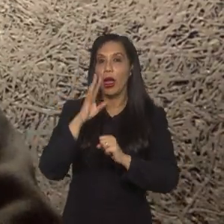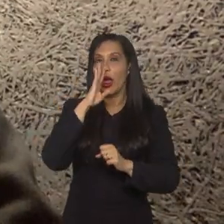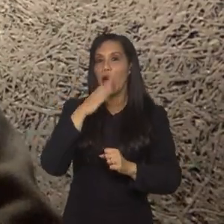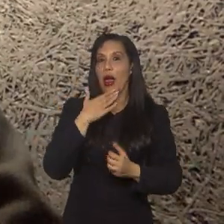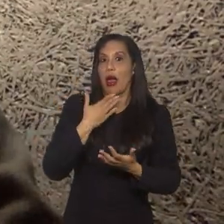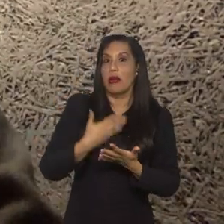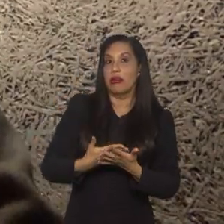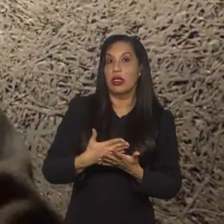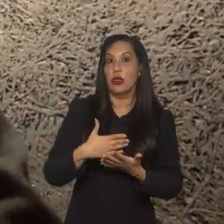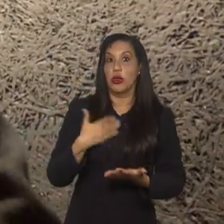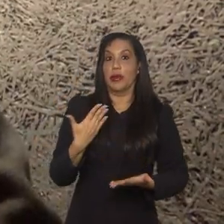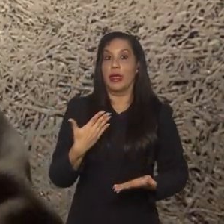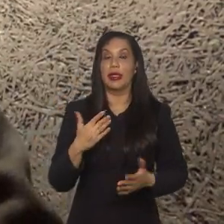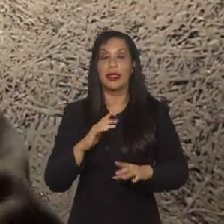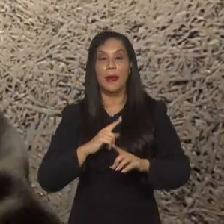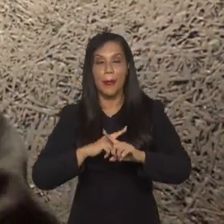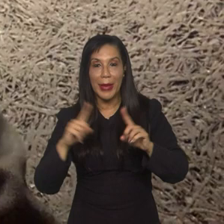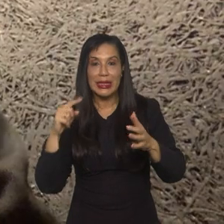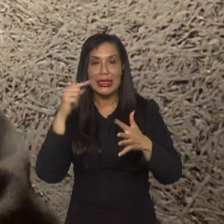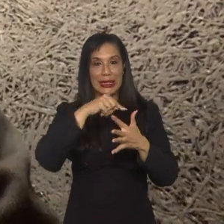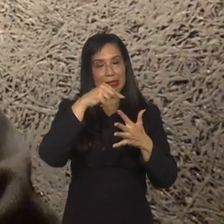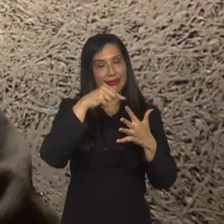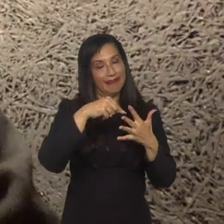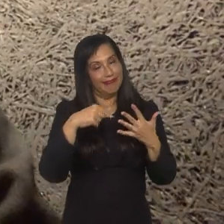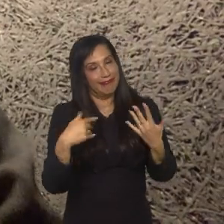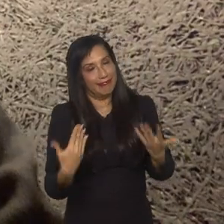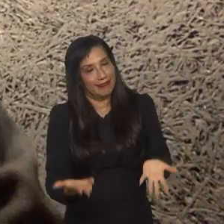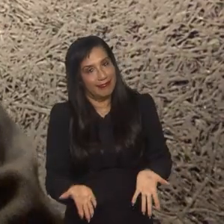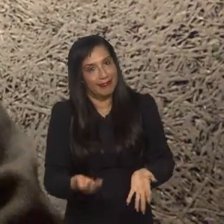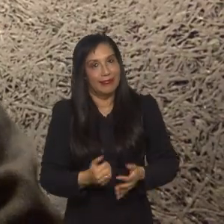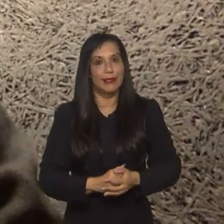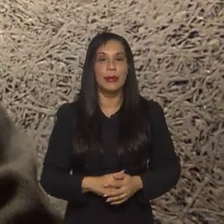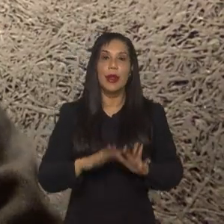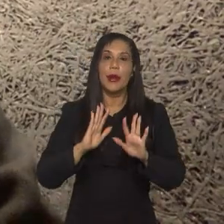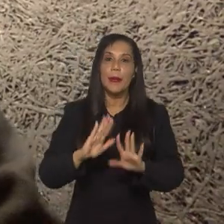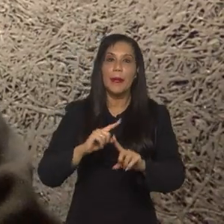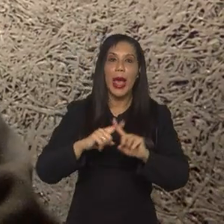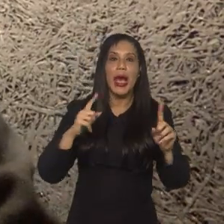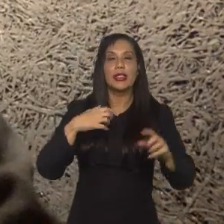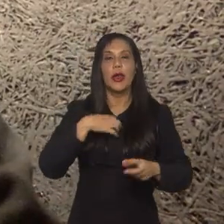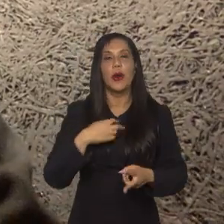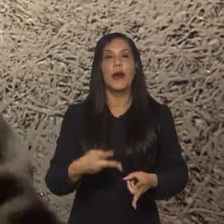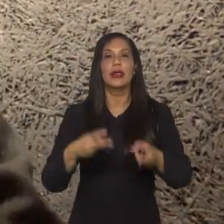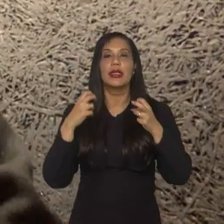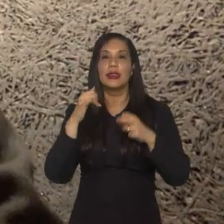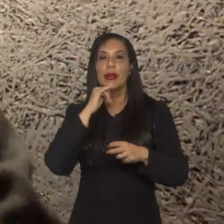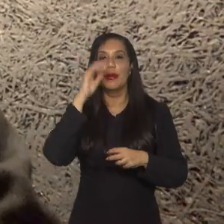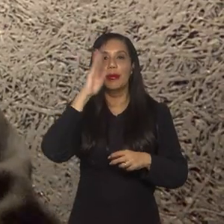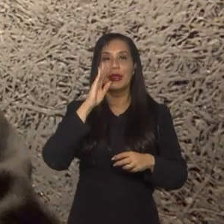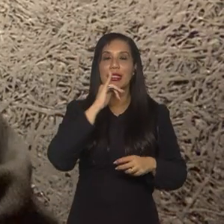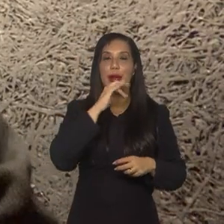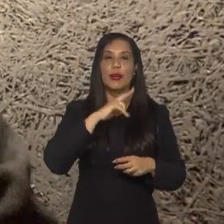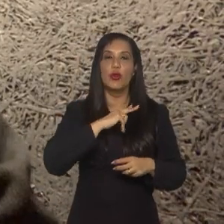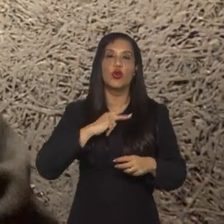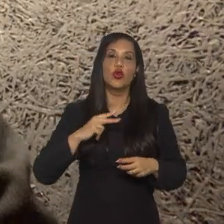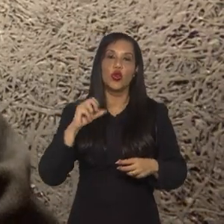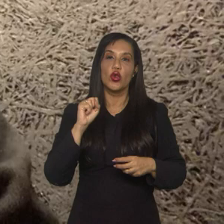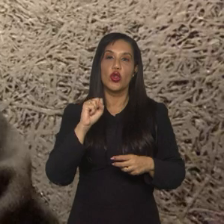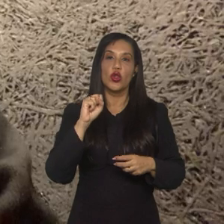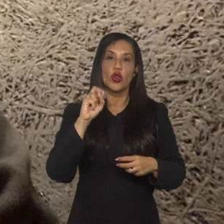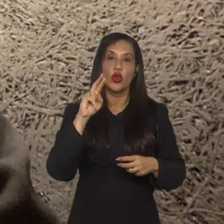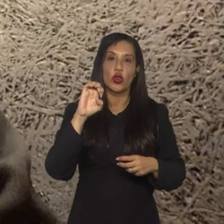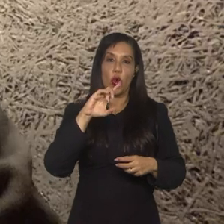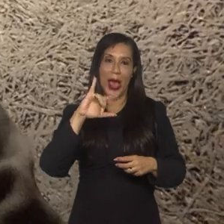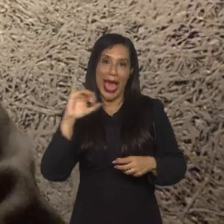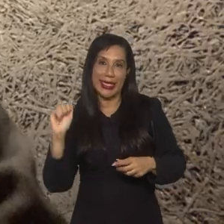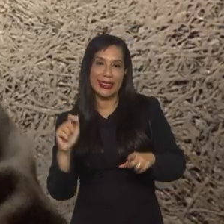mas tem uma série de questões na frente, né? Eu vejo o Brasil, por exemplo, um pouco atrás da Suécia, um pouco atrás...